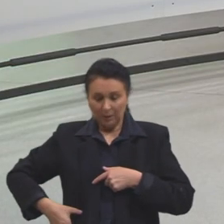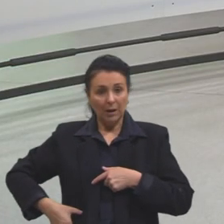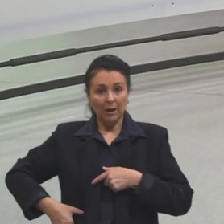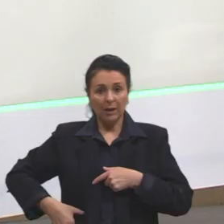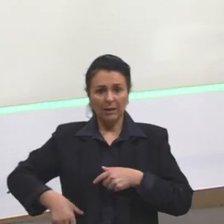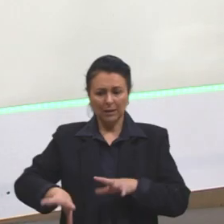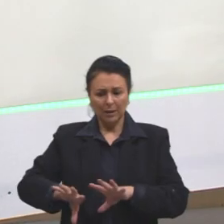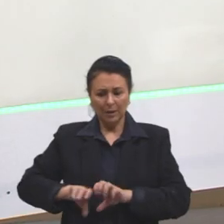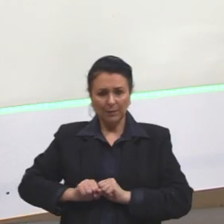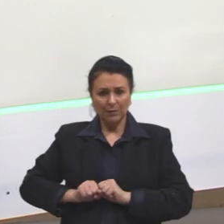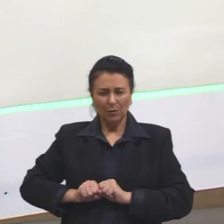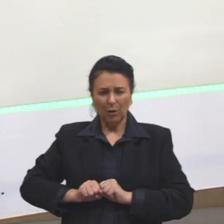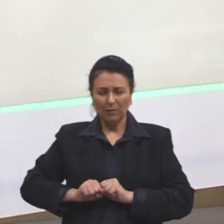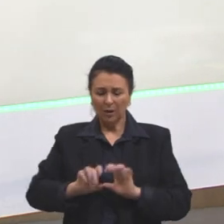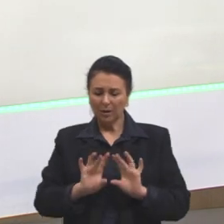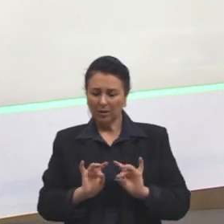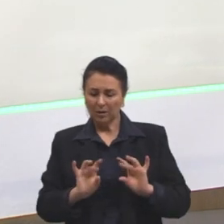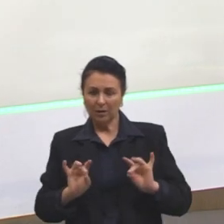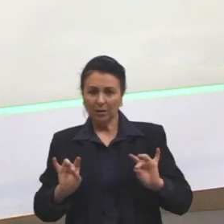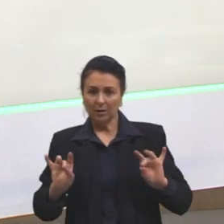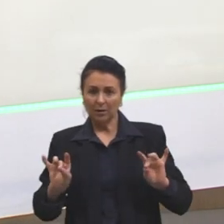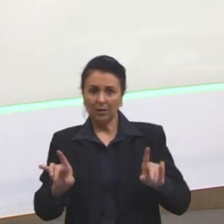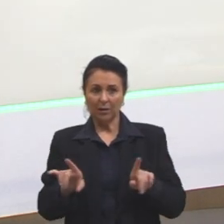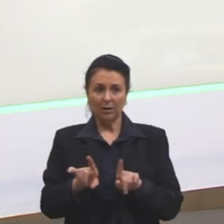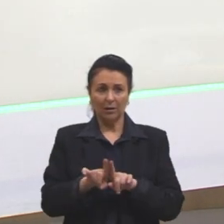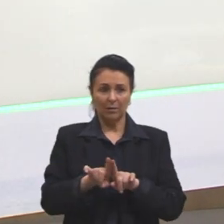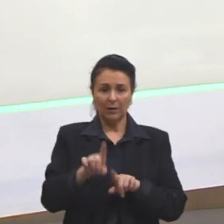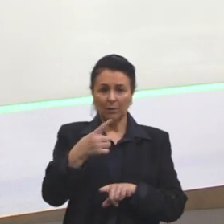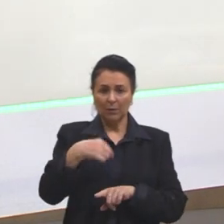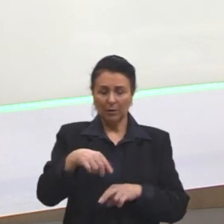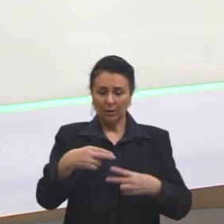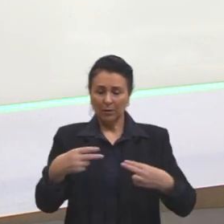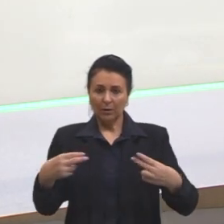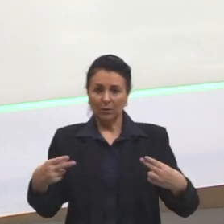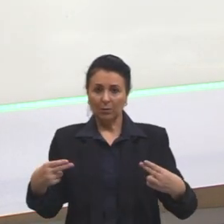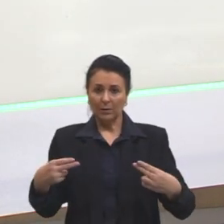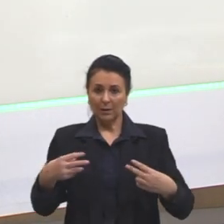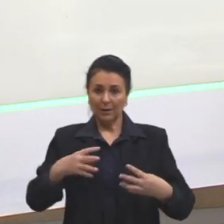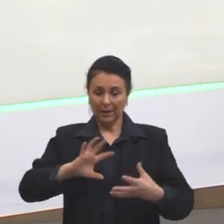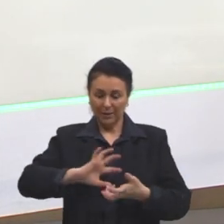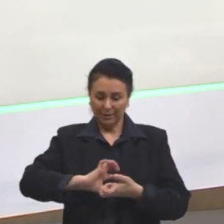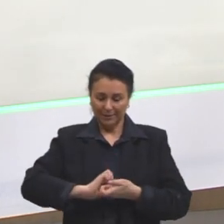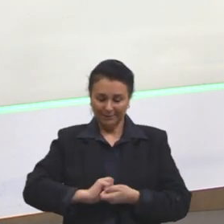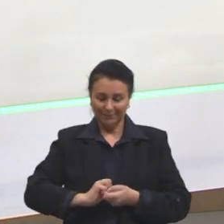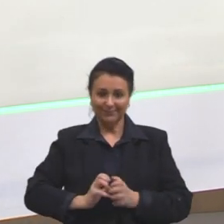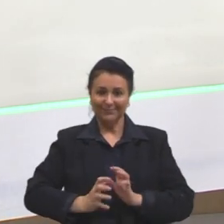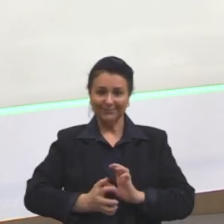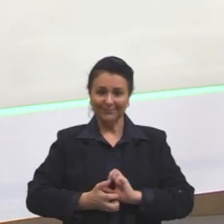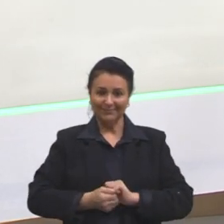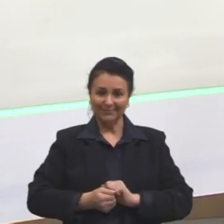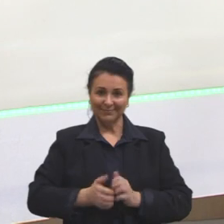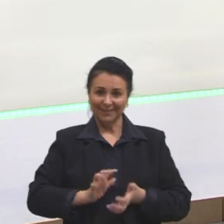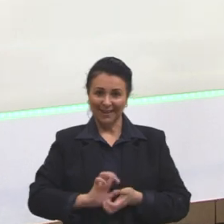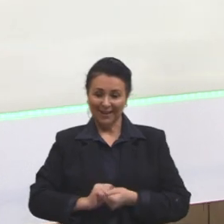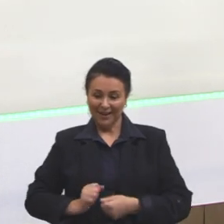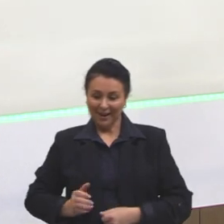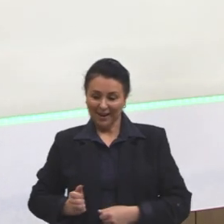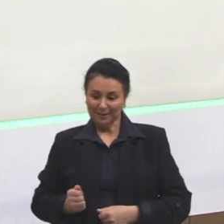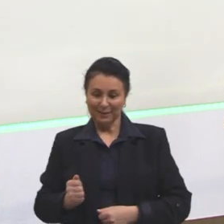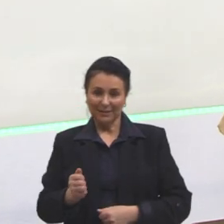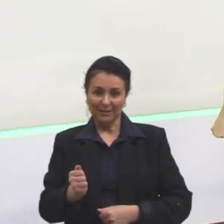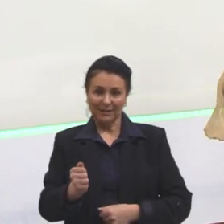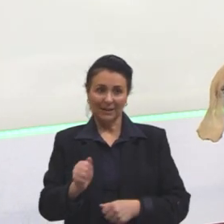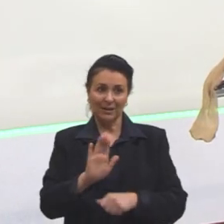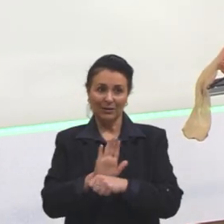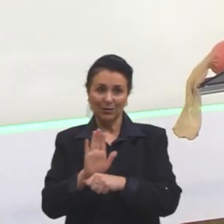líquidos que ainda não foram absorvidos e também é outra parte da digestão, né? Porque aí as bactérias vão auxiliar bastante na